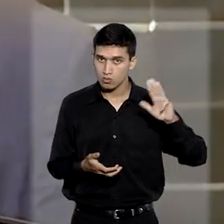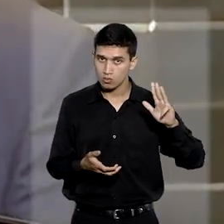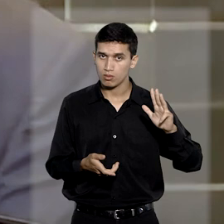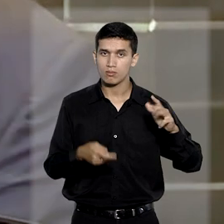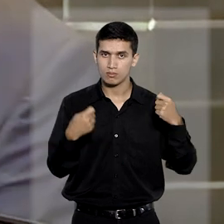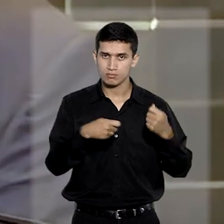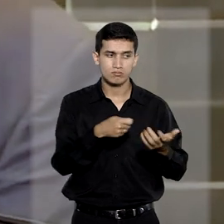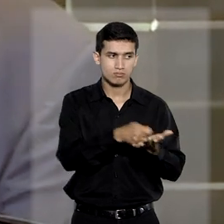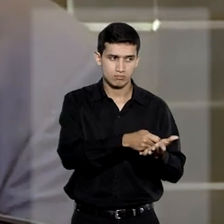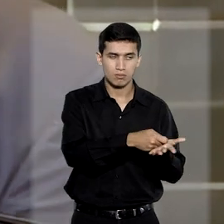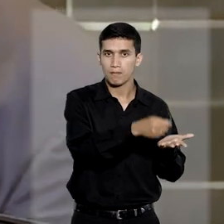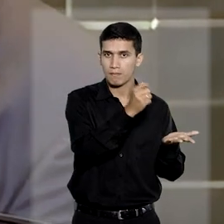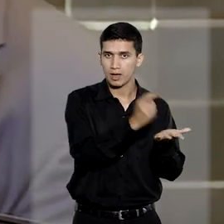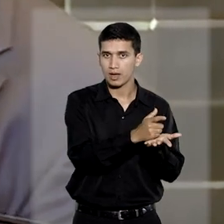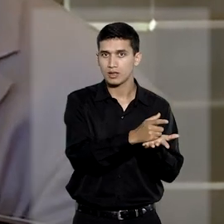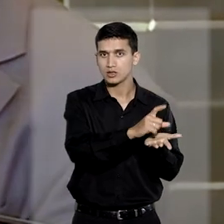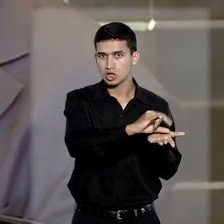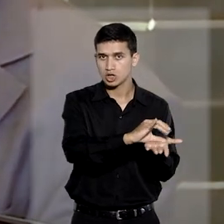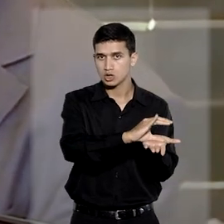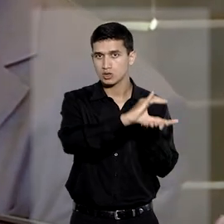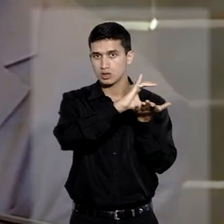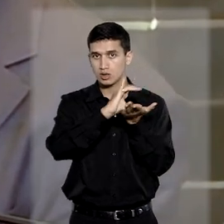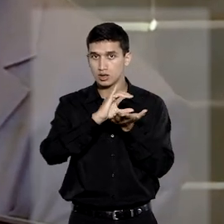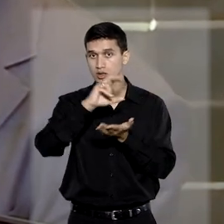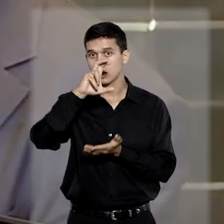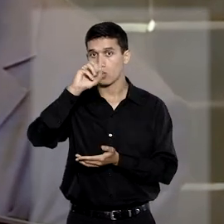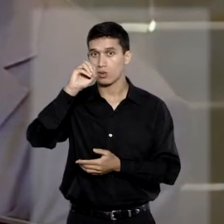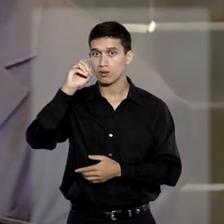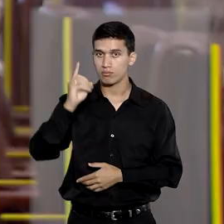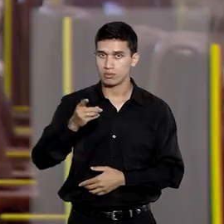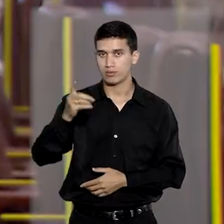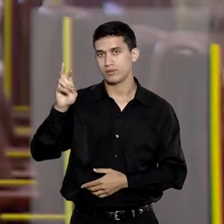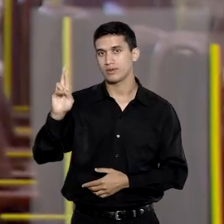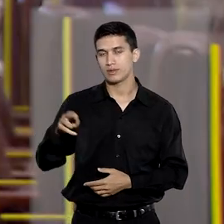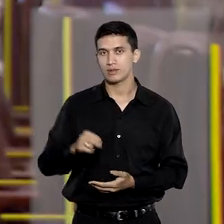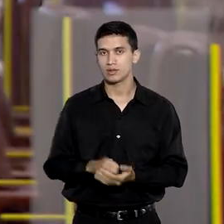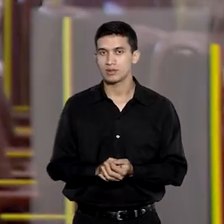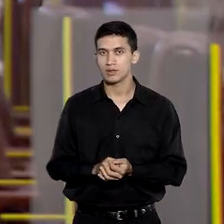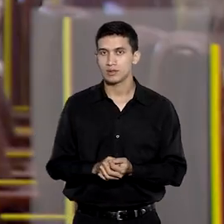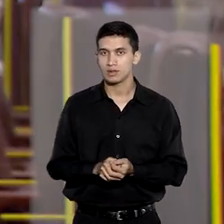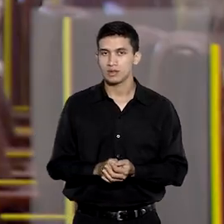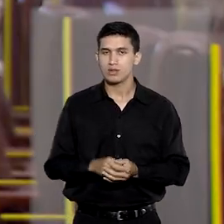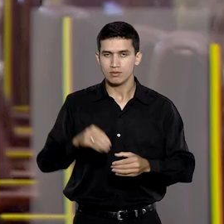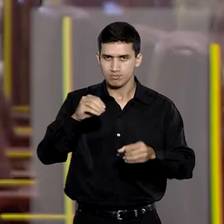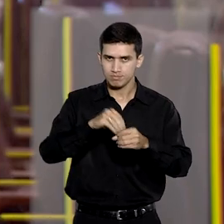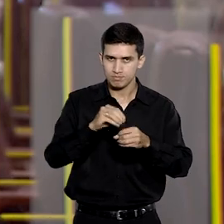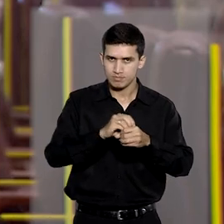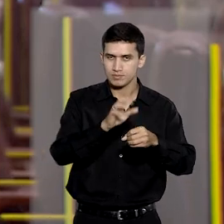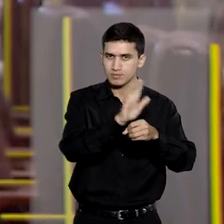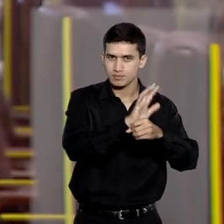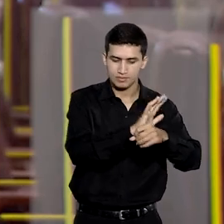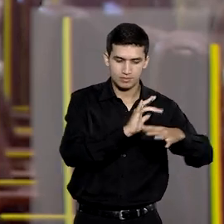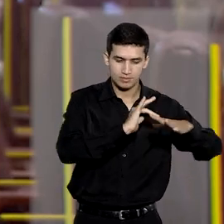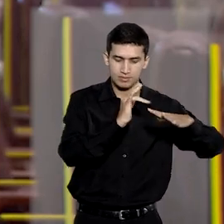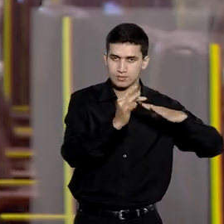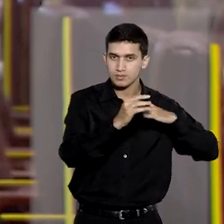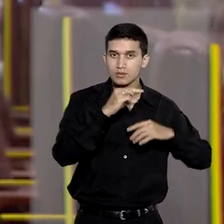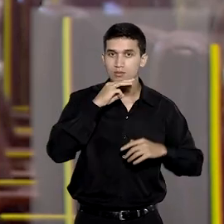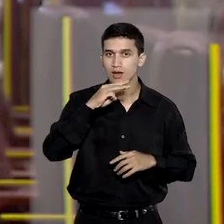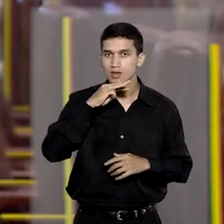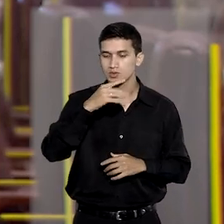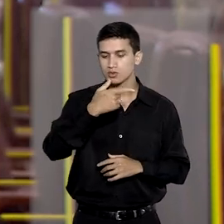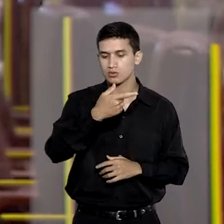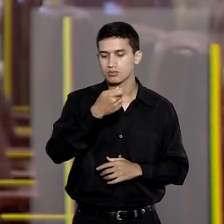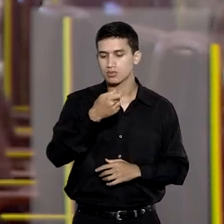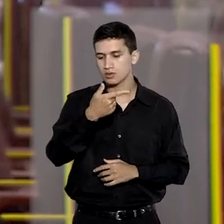pede o pagamento de indenização de R$ 50 mil por danos morais. De acordo com os autos, em um vídeo publicado nas redes sociais em